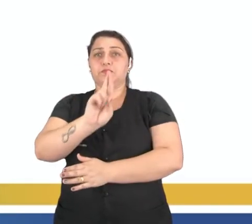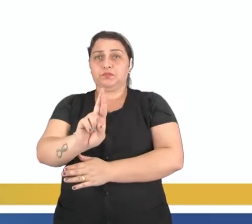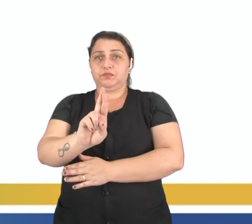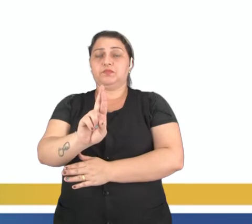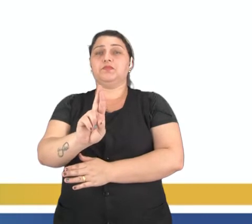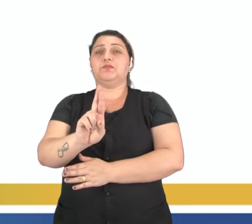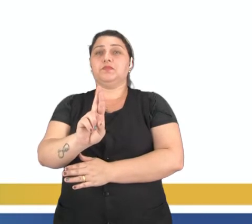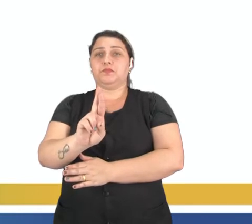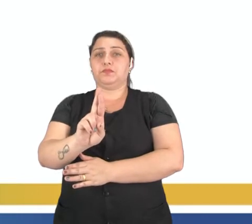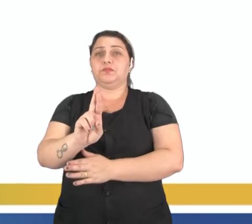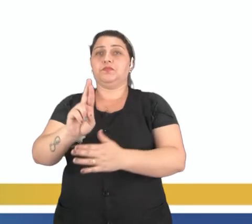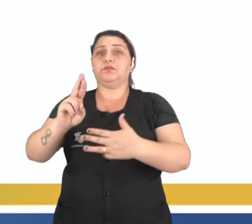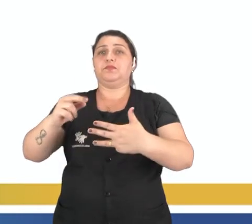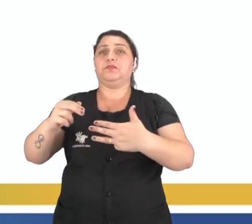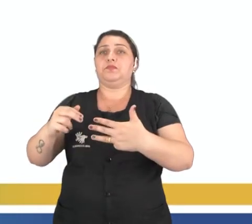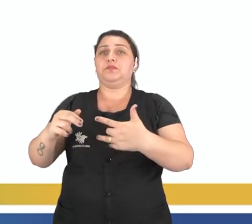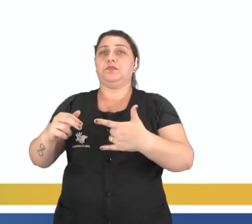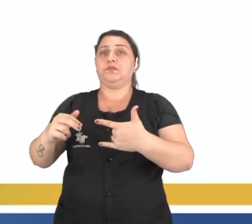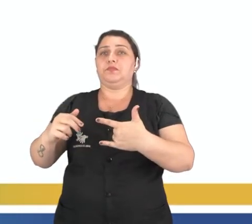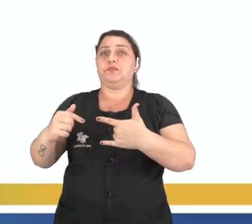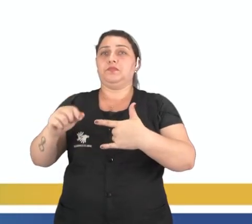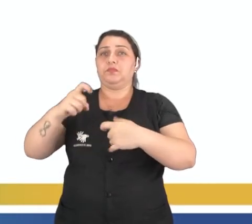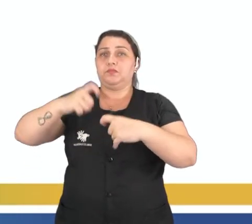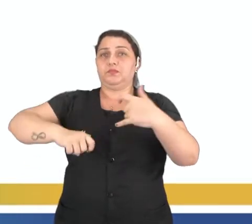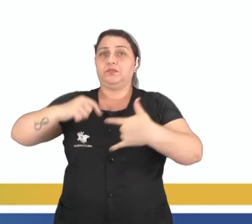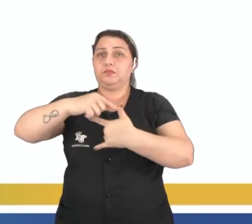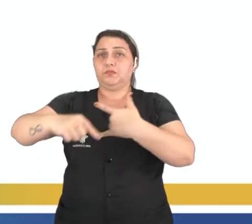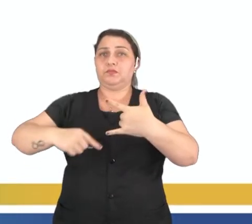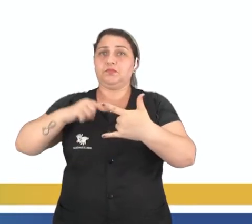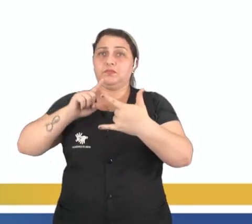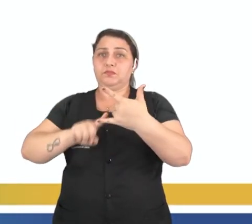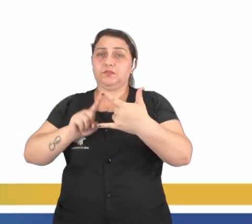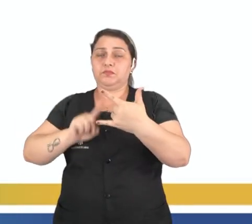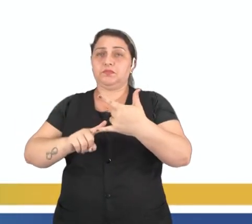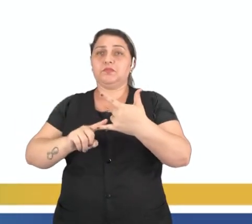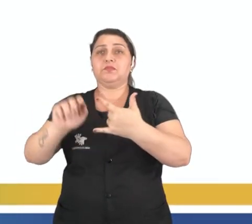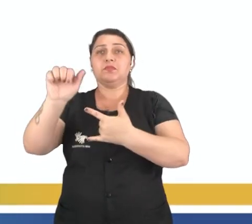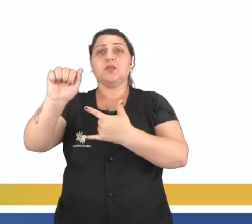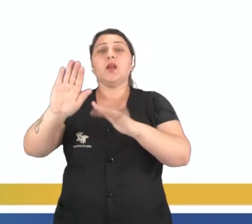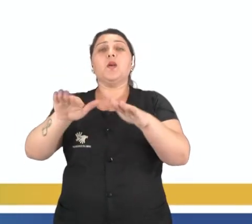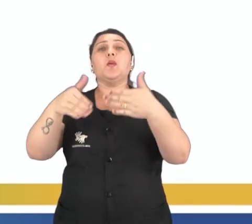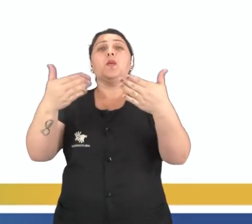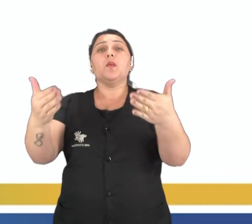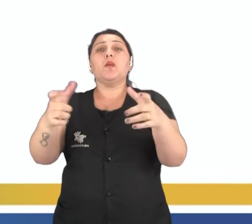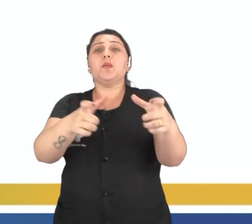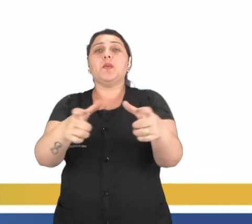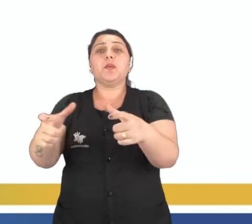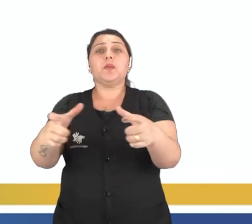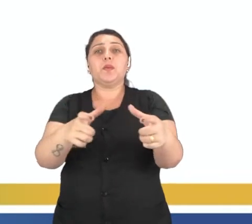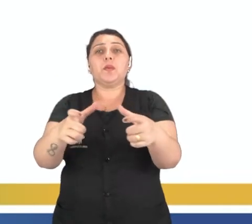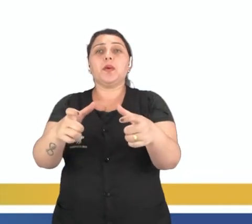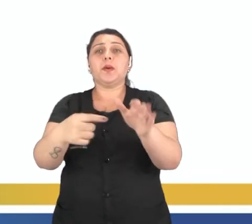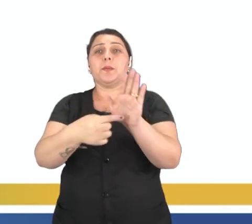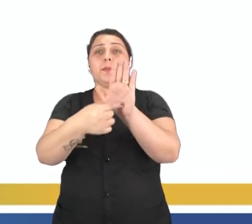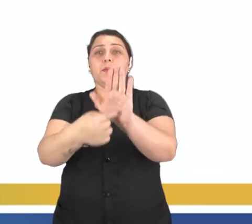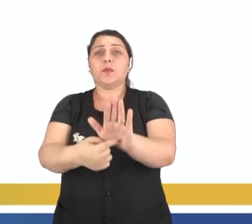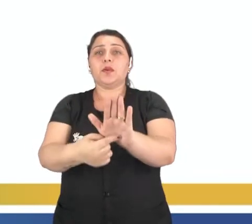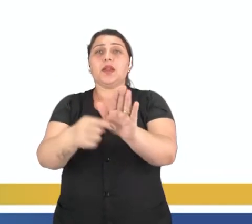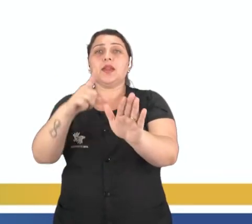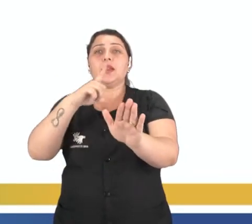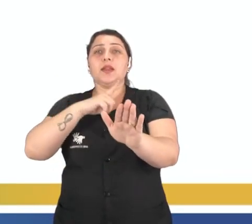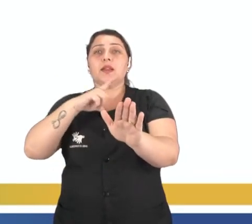sistema reprodutor feminino. A letra A pergunta o seguinte, em qual dos locais indicados